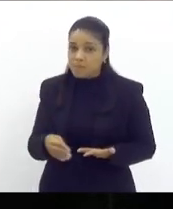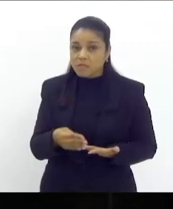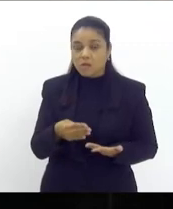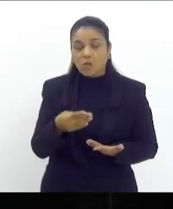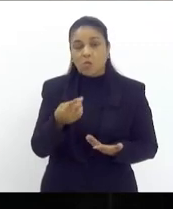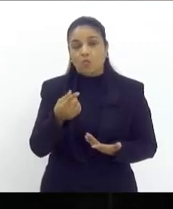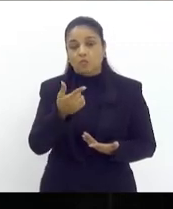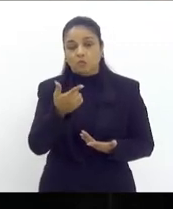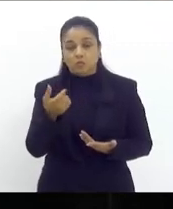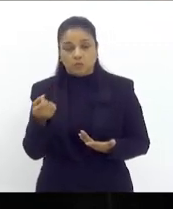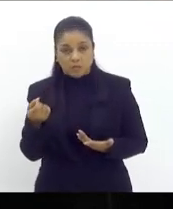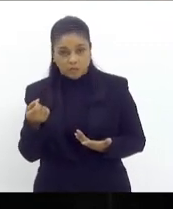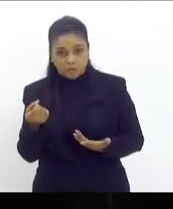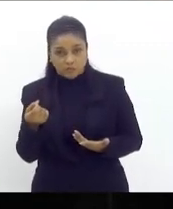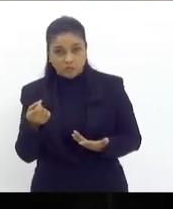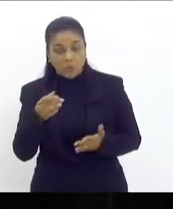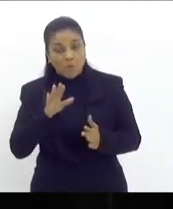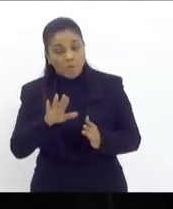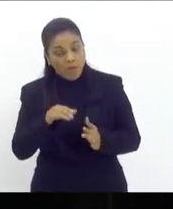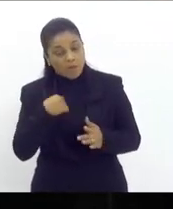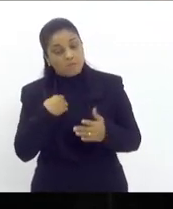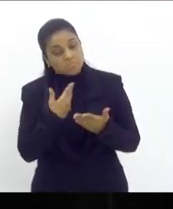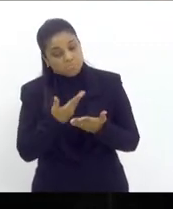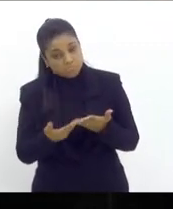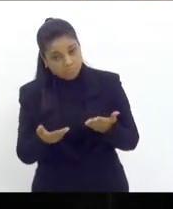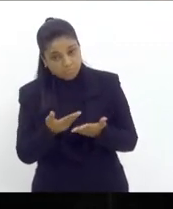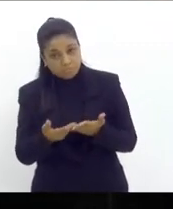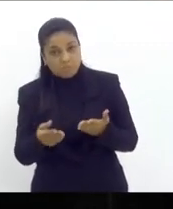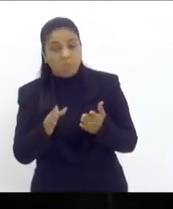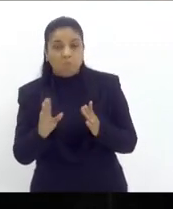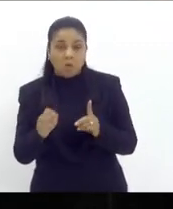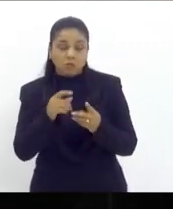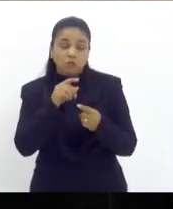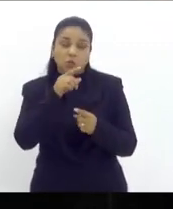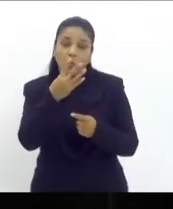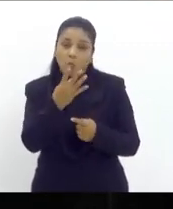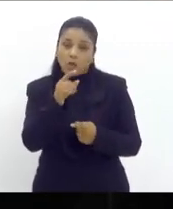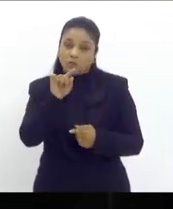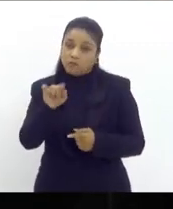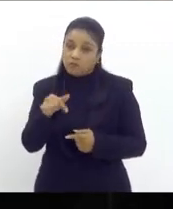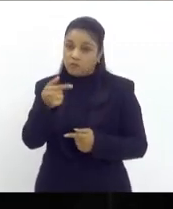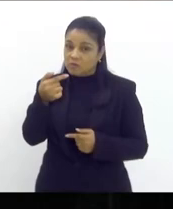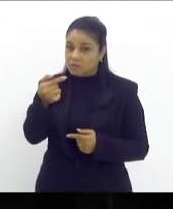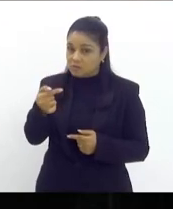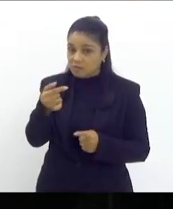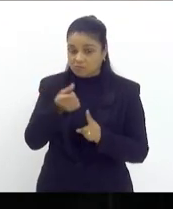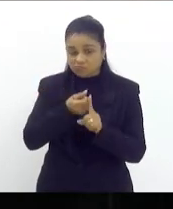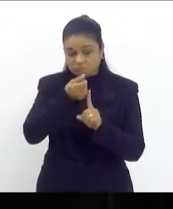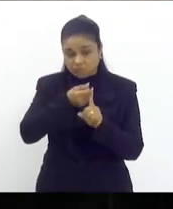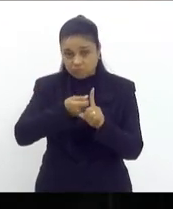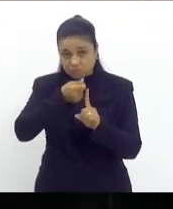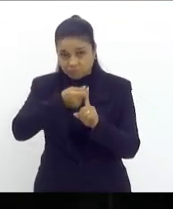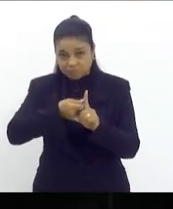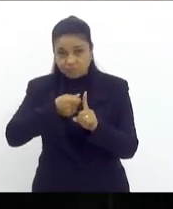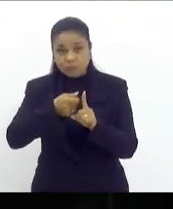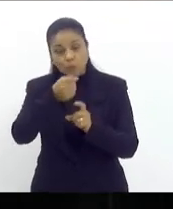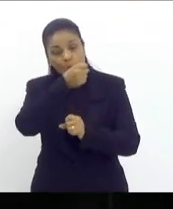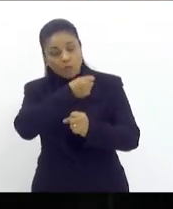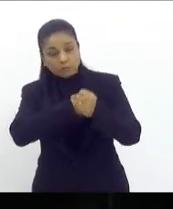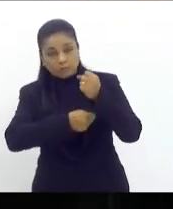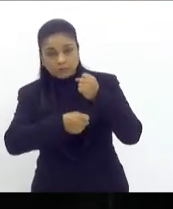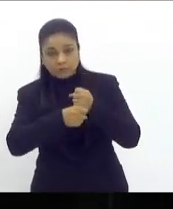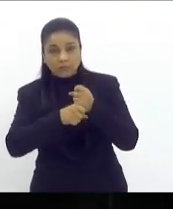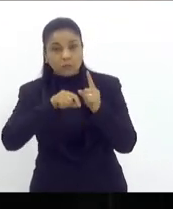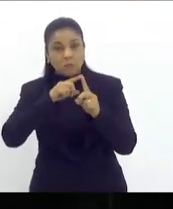que a previsão de perda seria os 4,7 do último semestre do ano passado multiplicado por